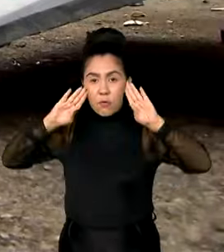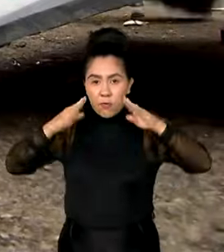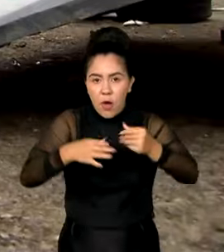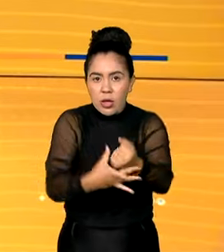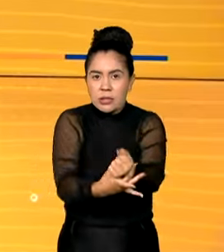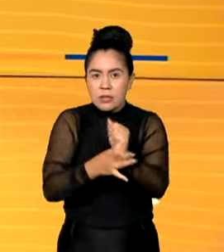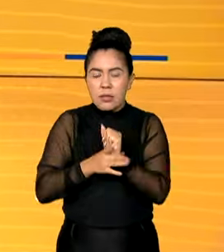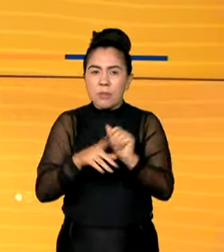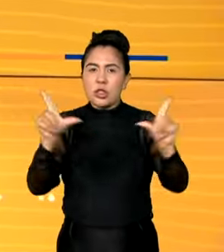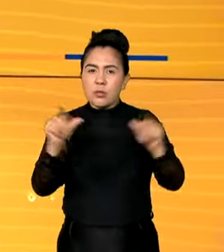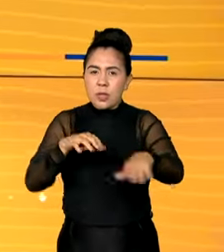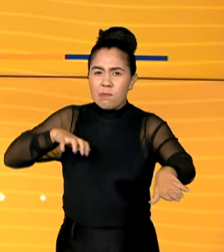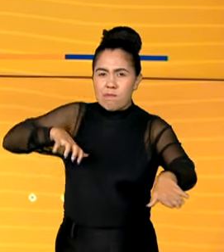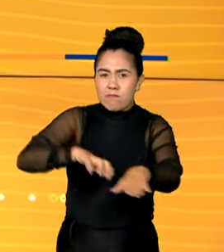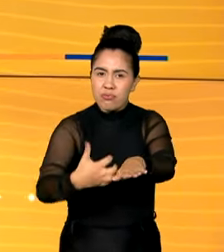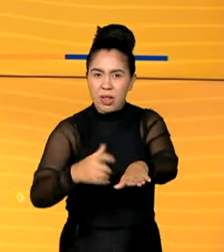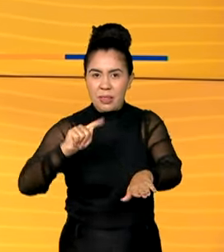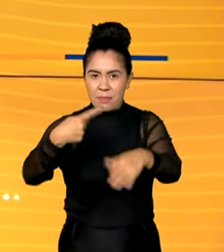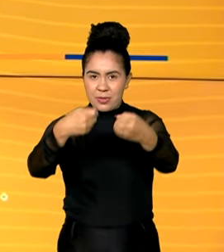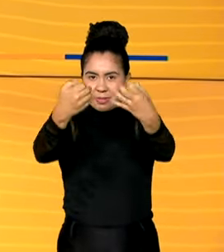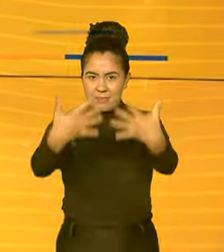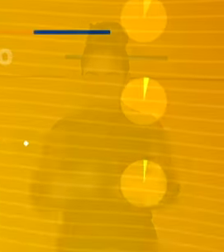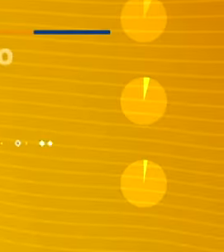acidentes. A gente volta já já.